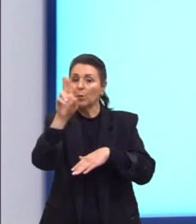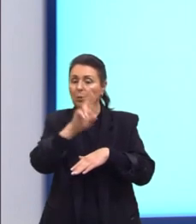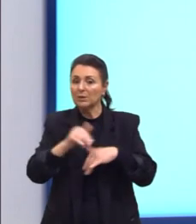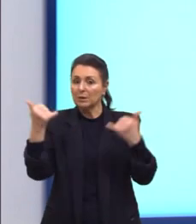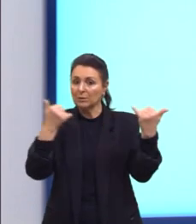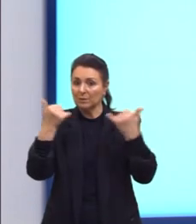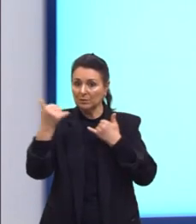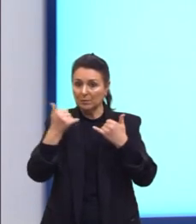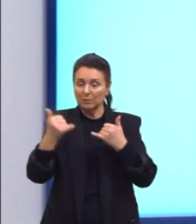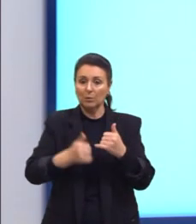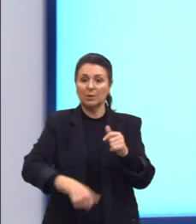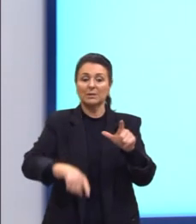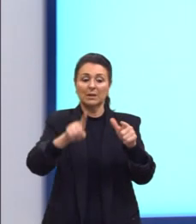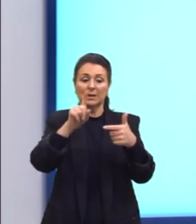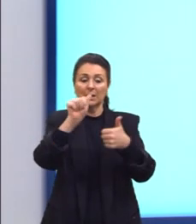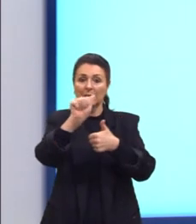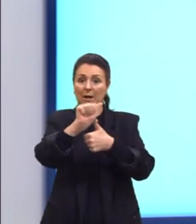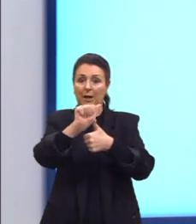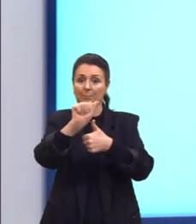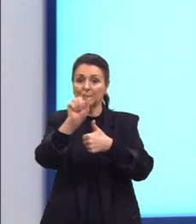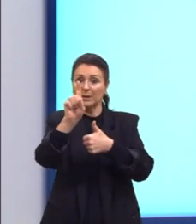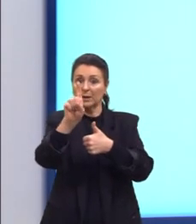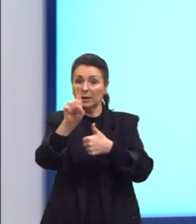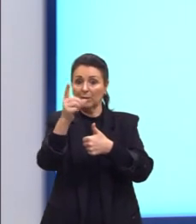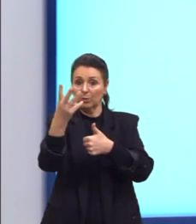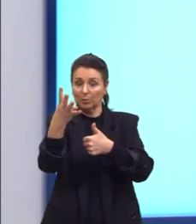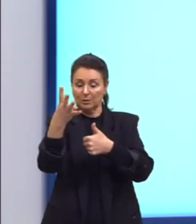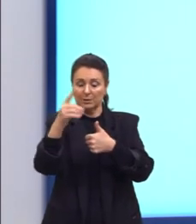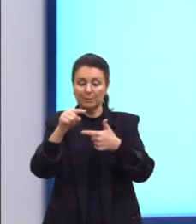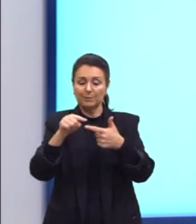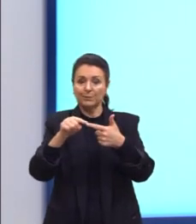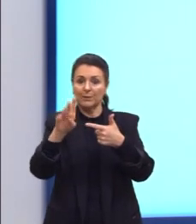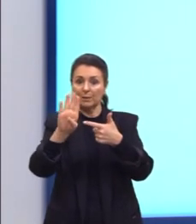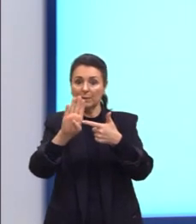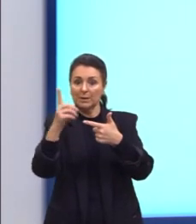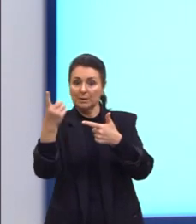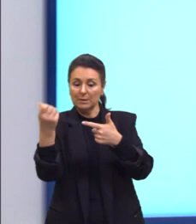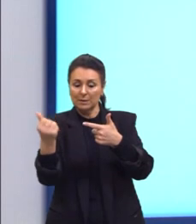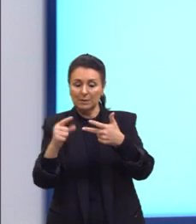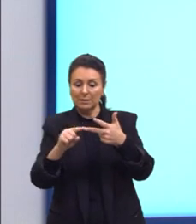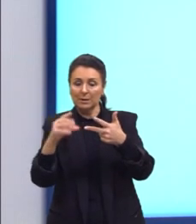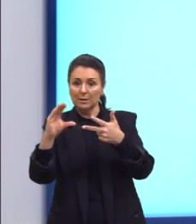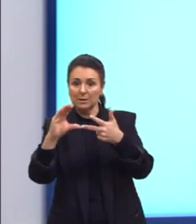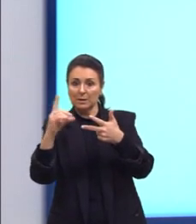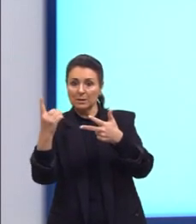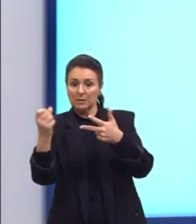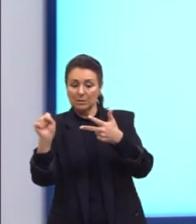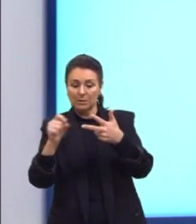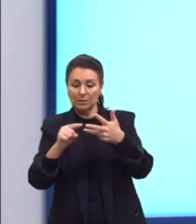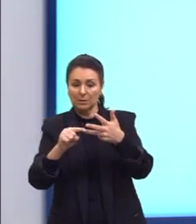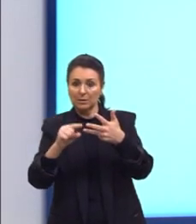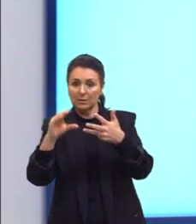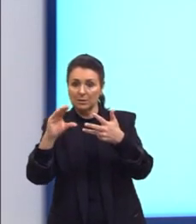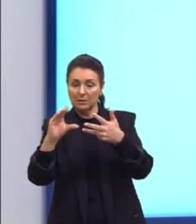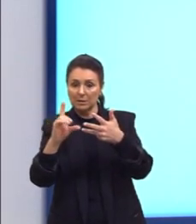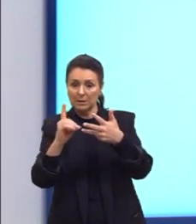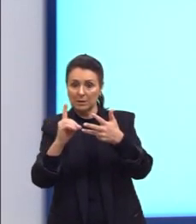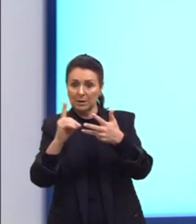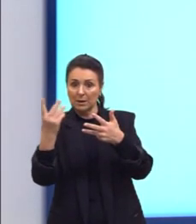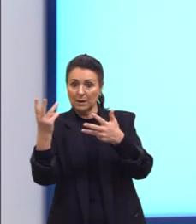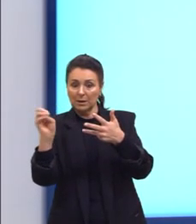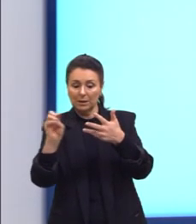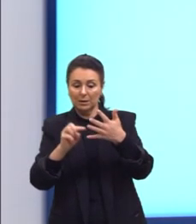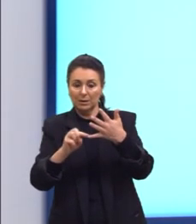letra A, 14 bolinhas, letra B, 16, letra C, 18, letra D, 30,